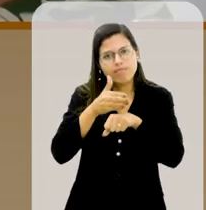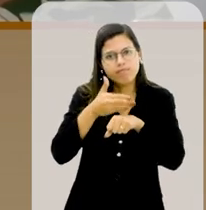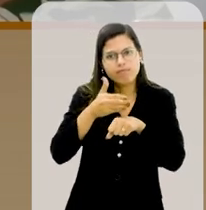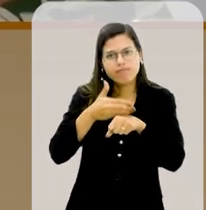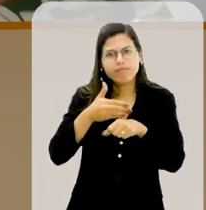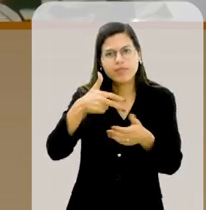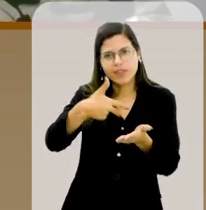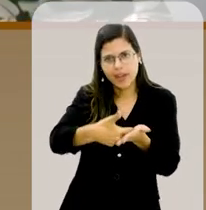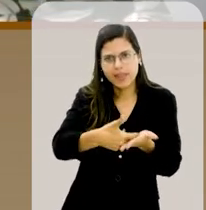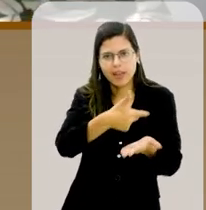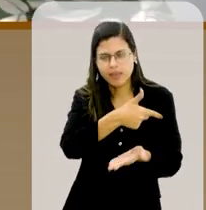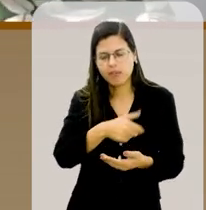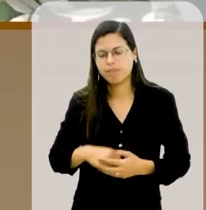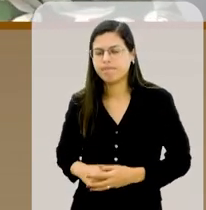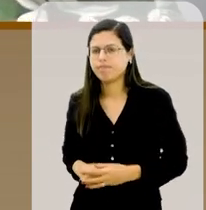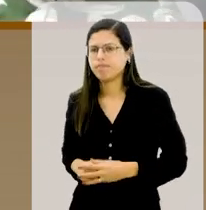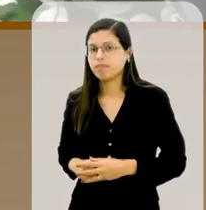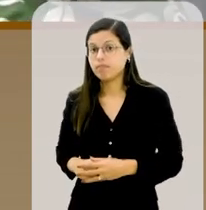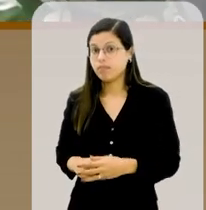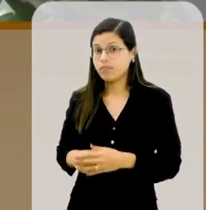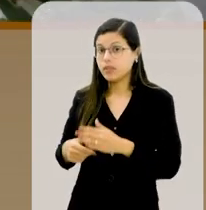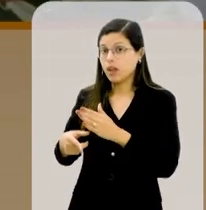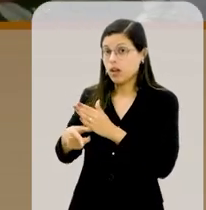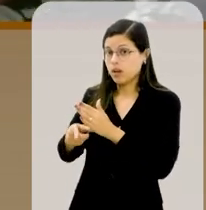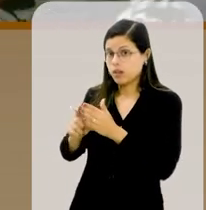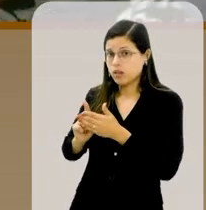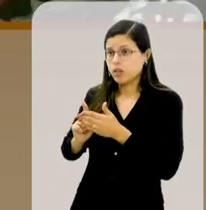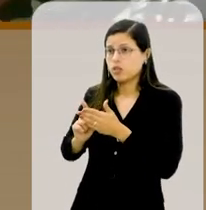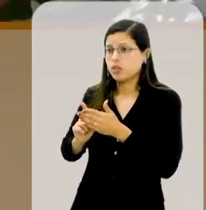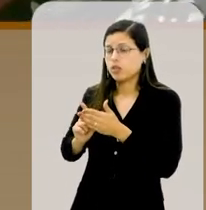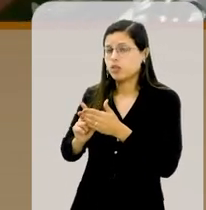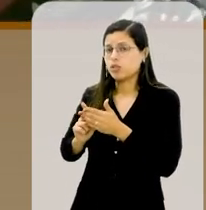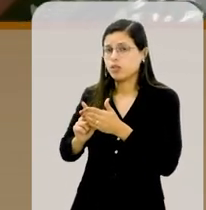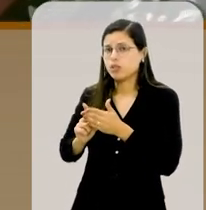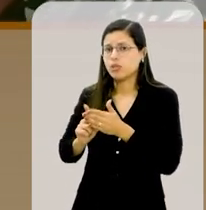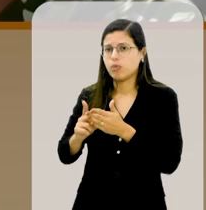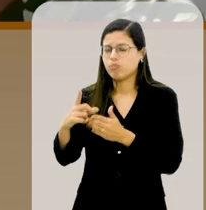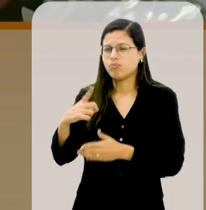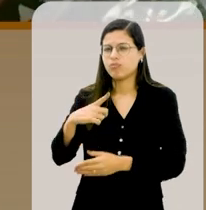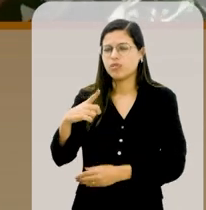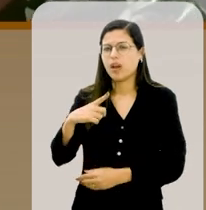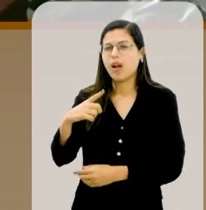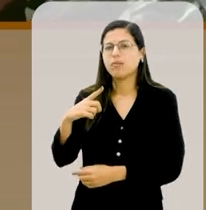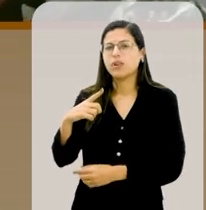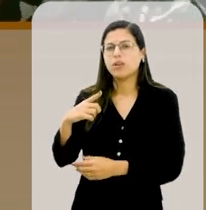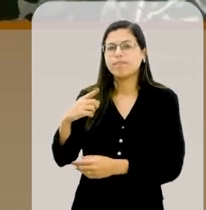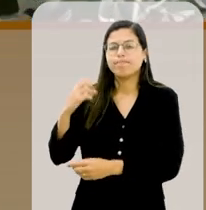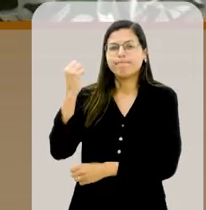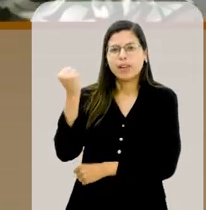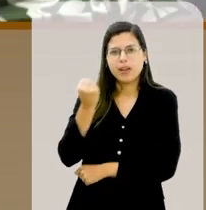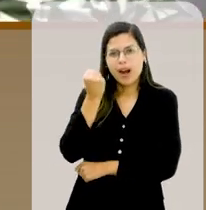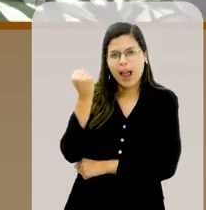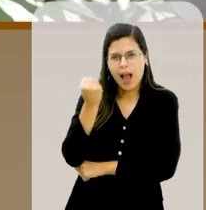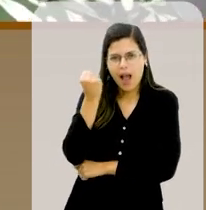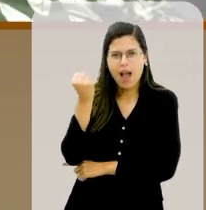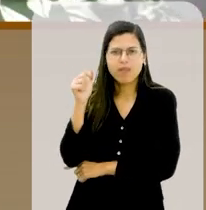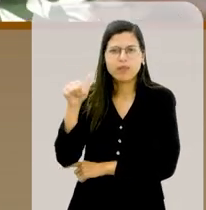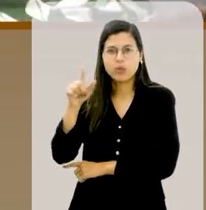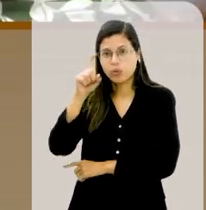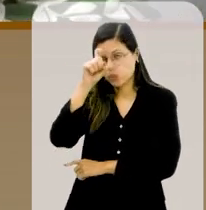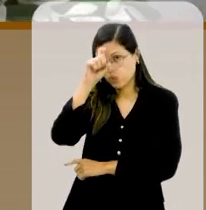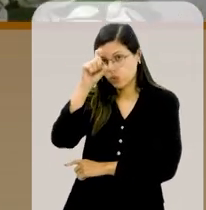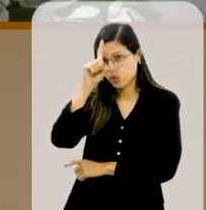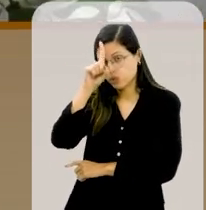reabilitada? Olha, antes da minha reabilitação, quando eu estava assim ainda muito grave no